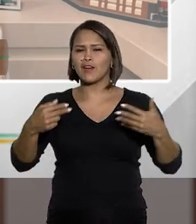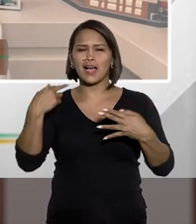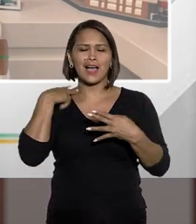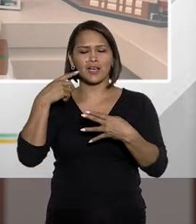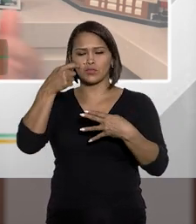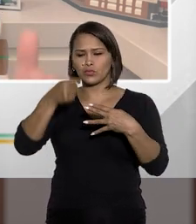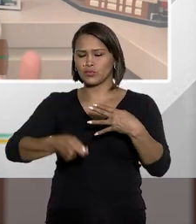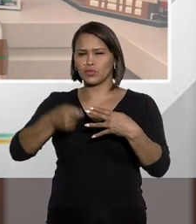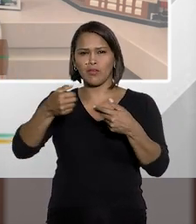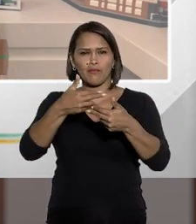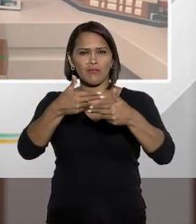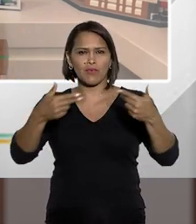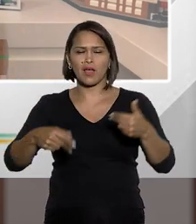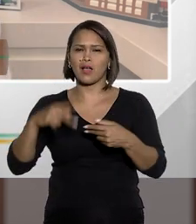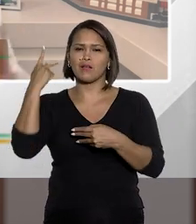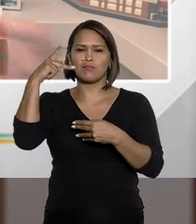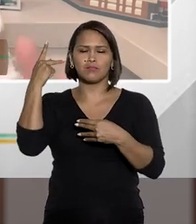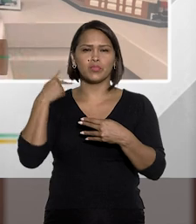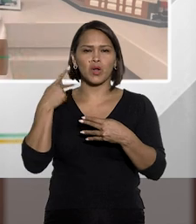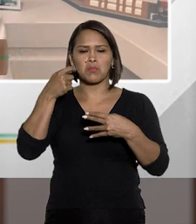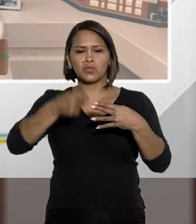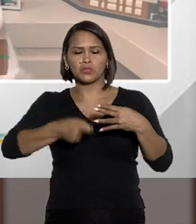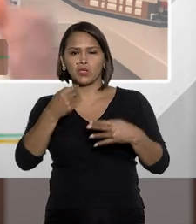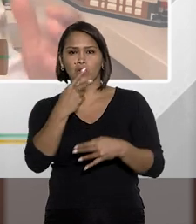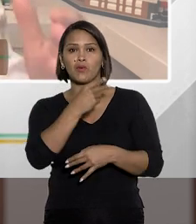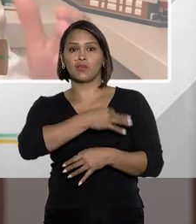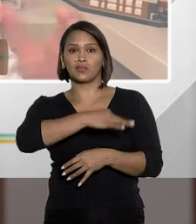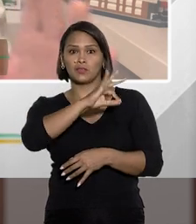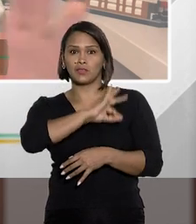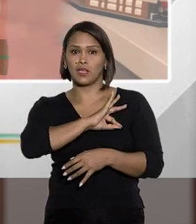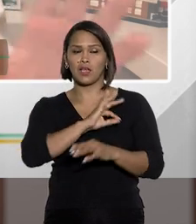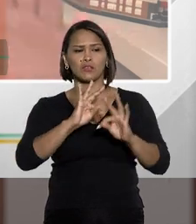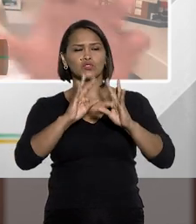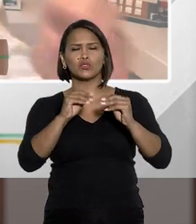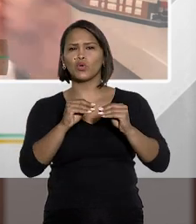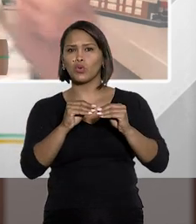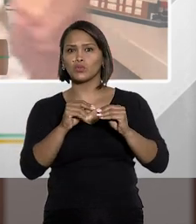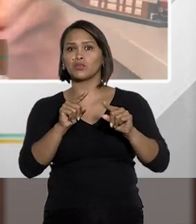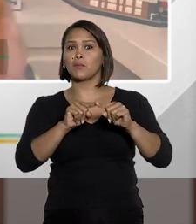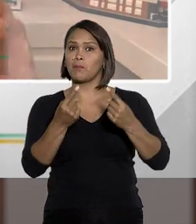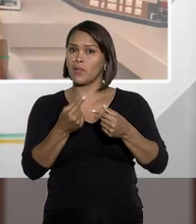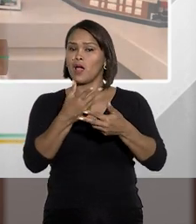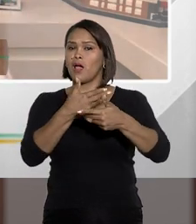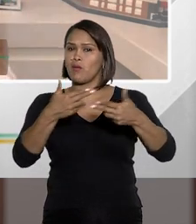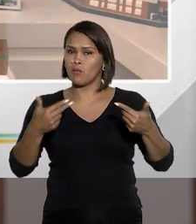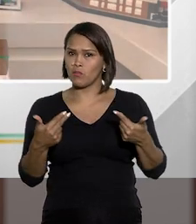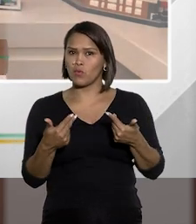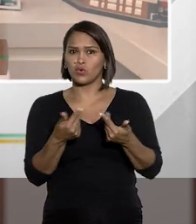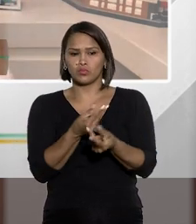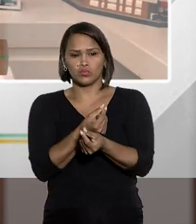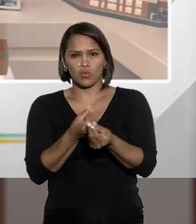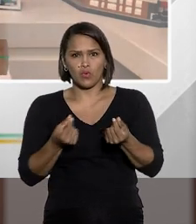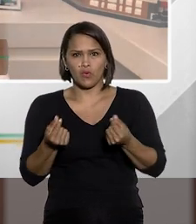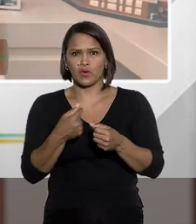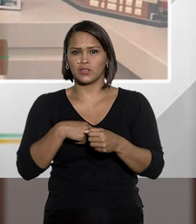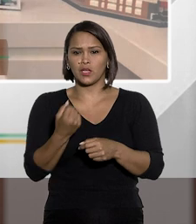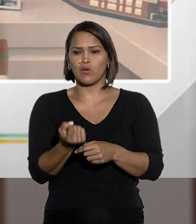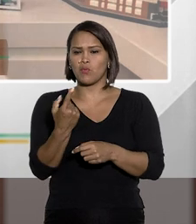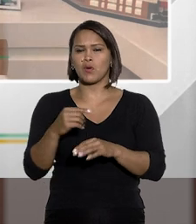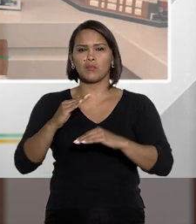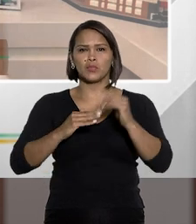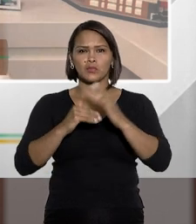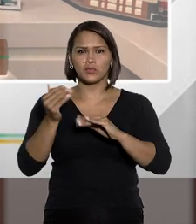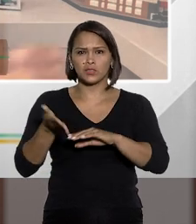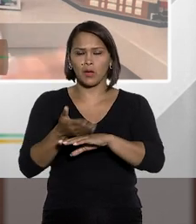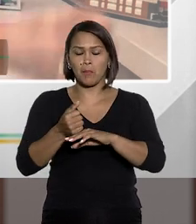Muitos juízes, por exemplo, promotores, delegados, não estou generalizando, não estou especificando uma única